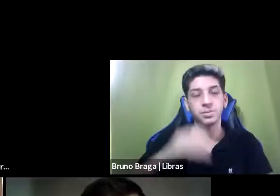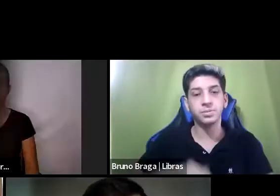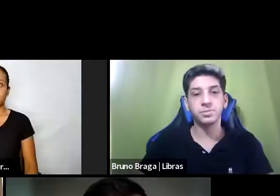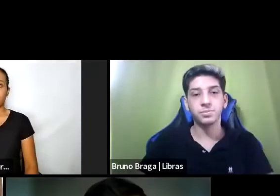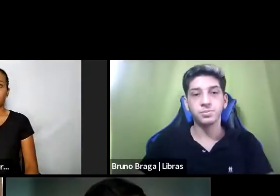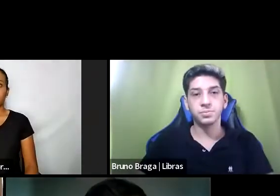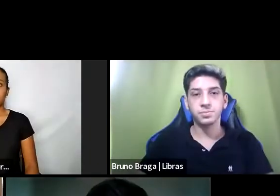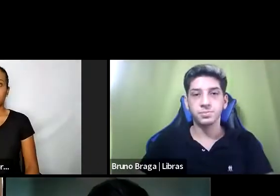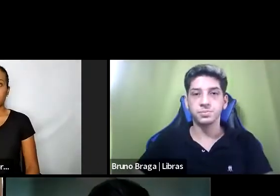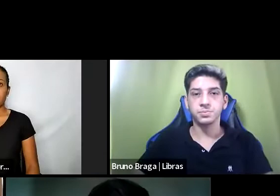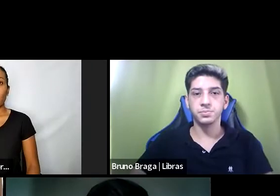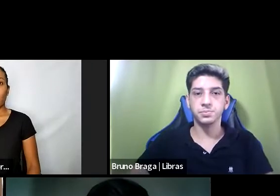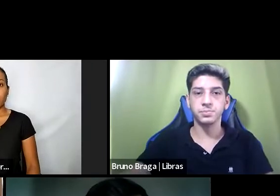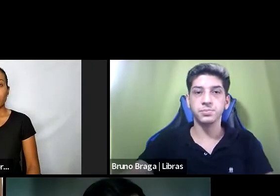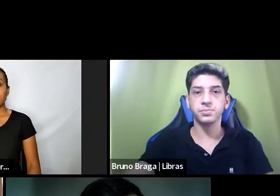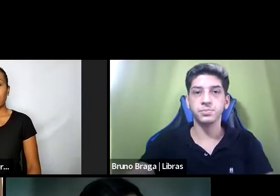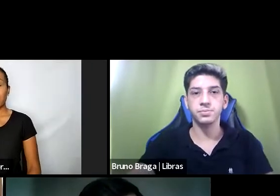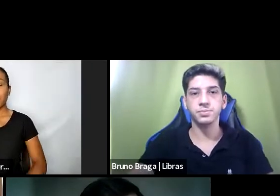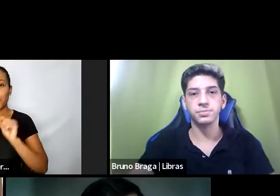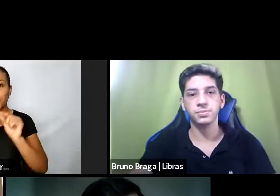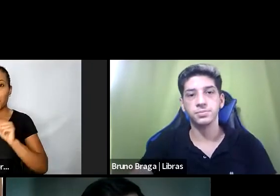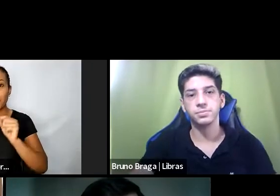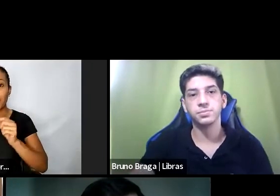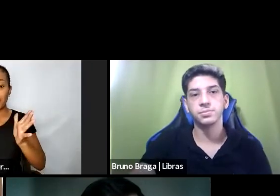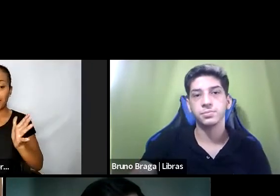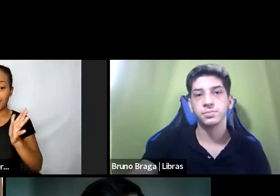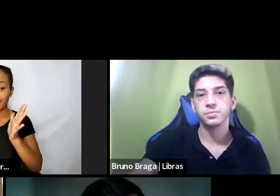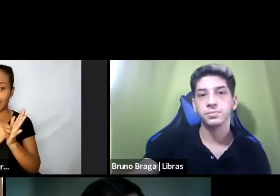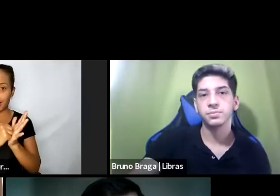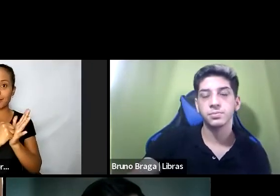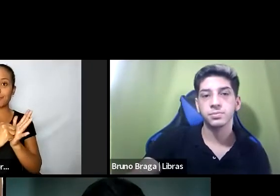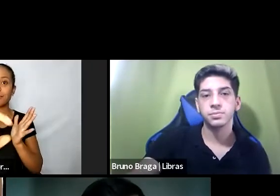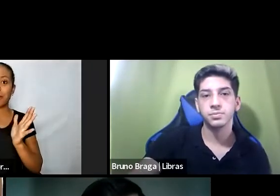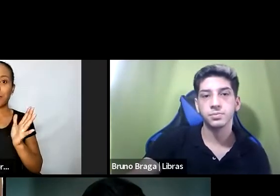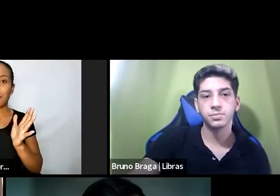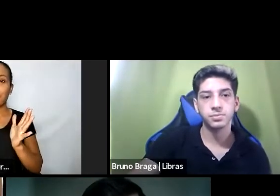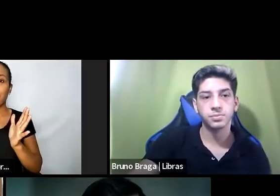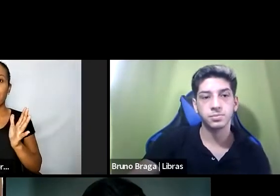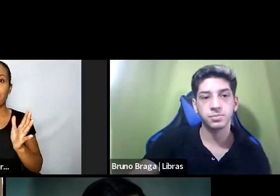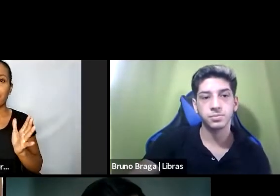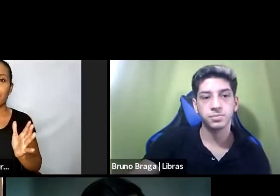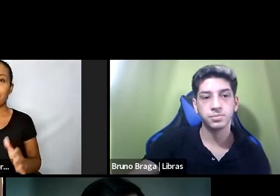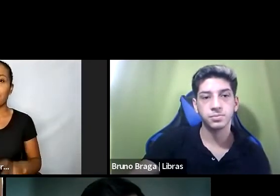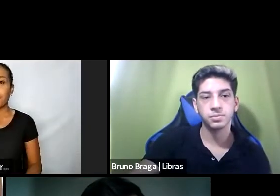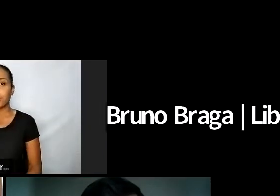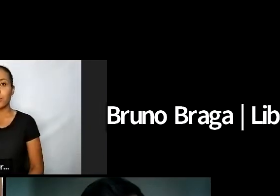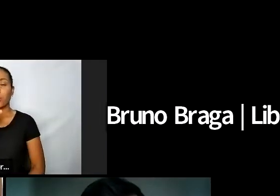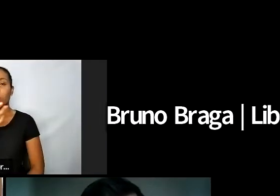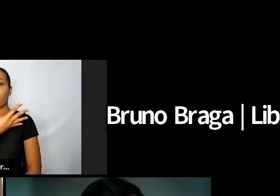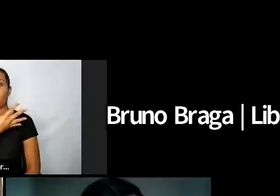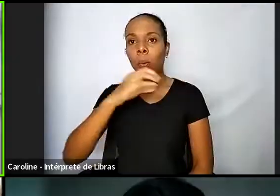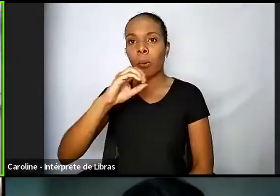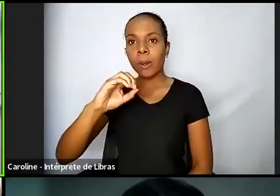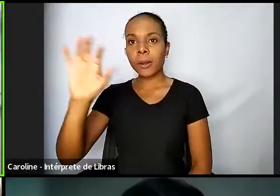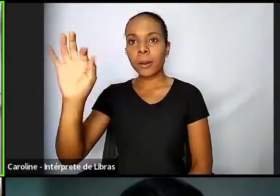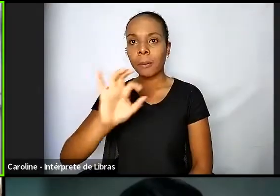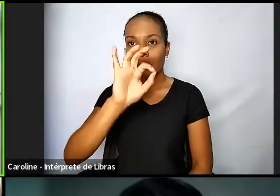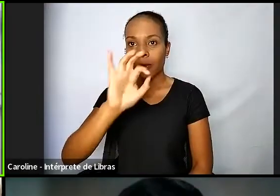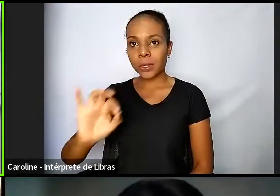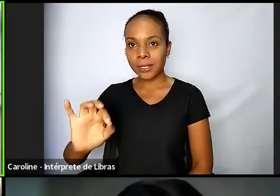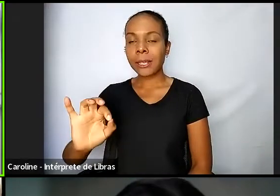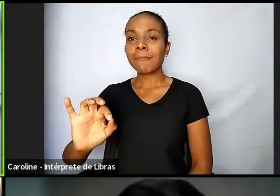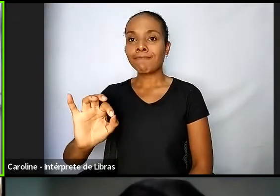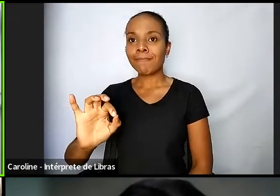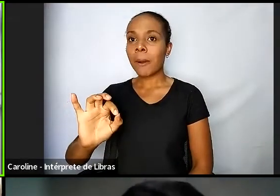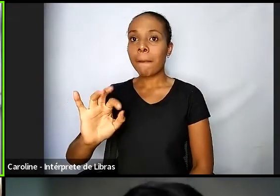cadastro que está 40% desatualizado ele passa a não ser uma